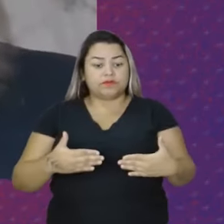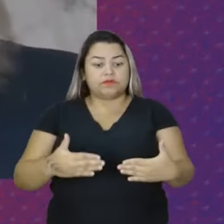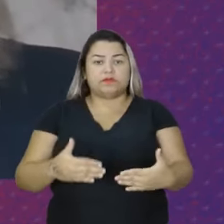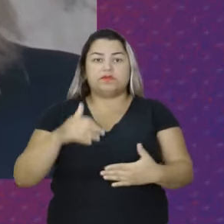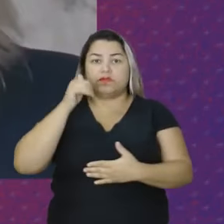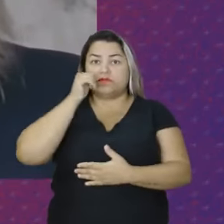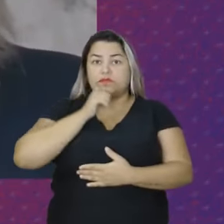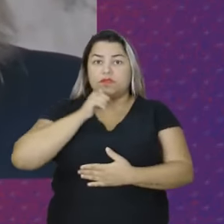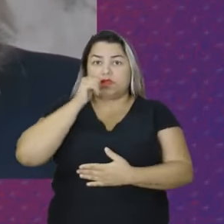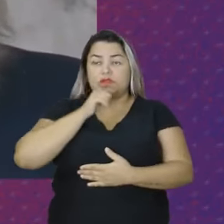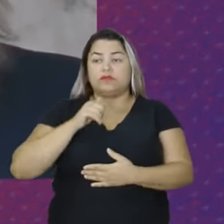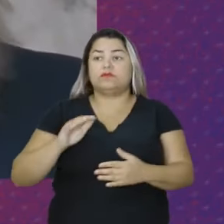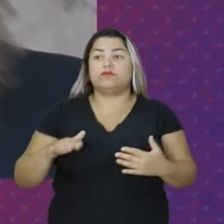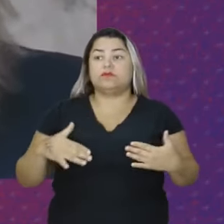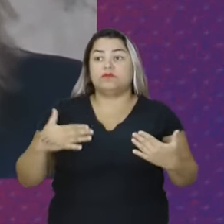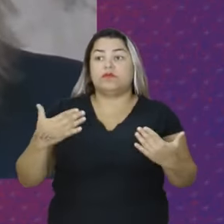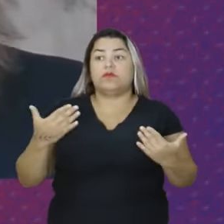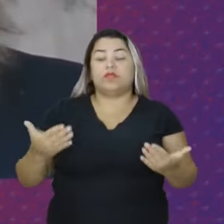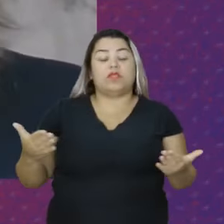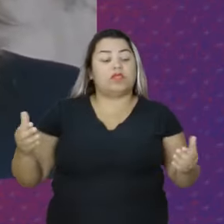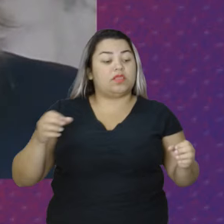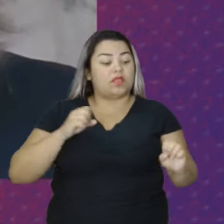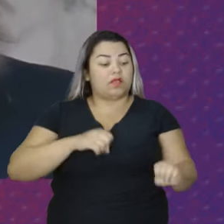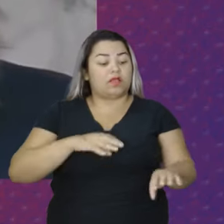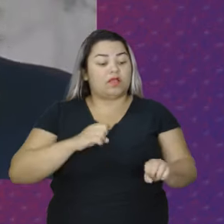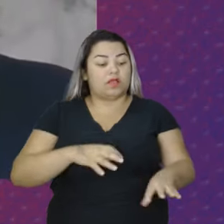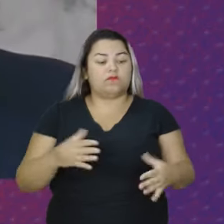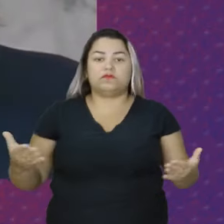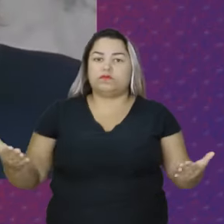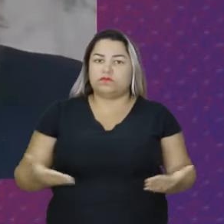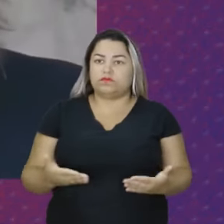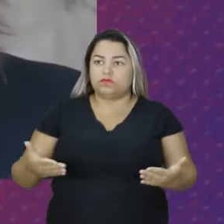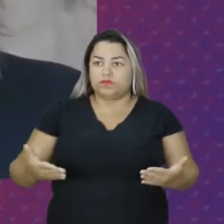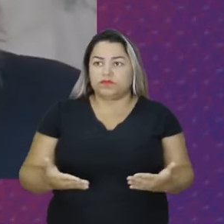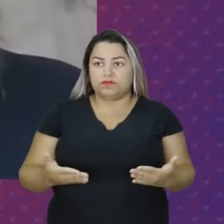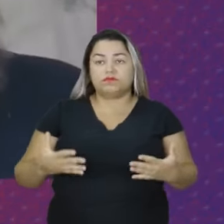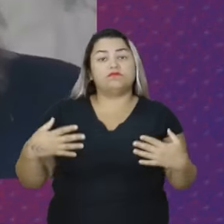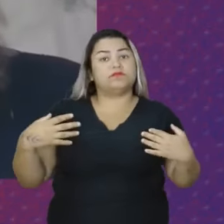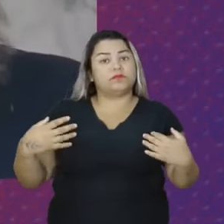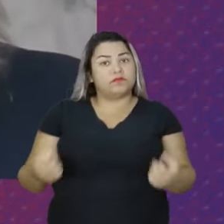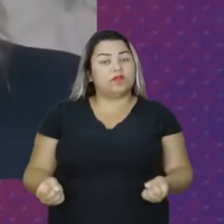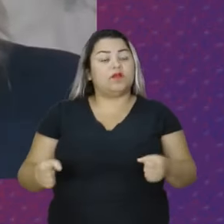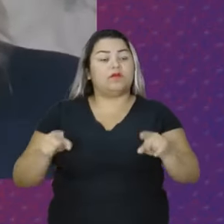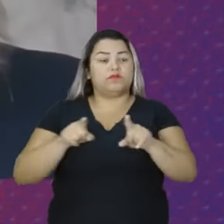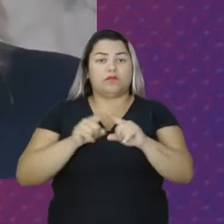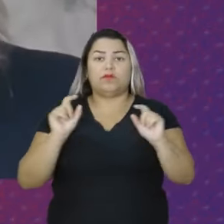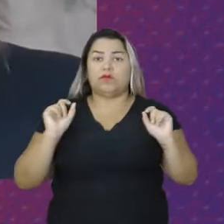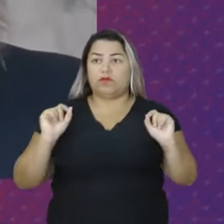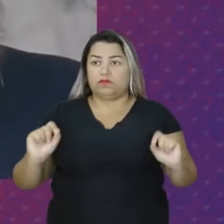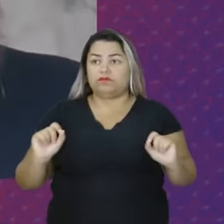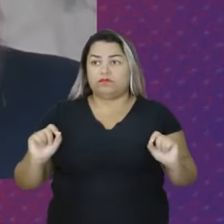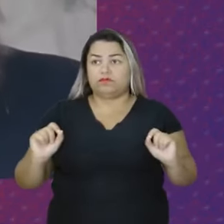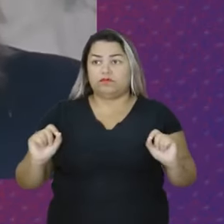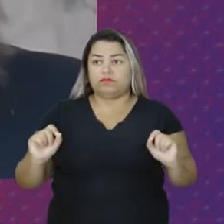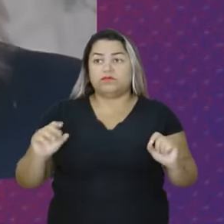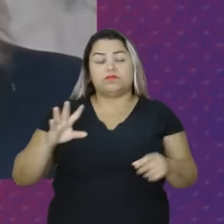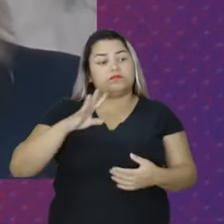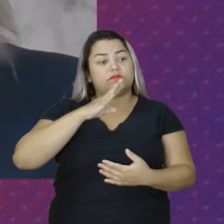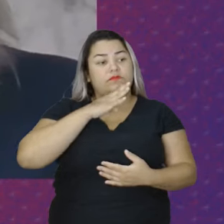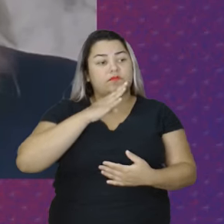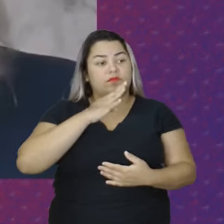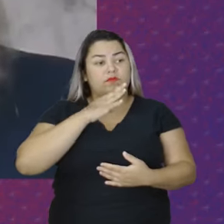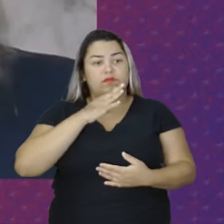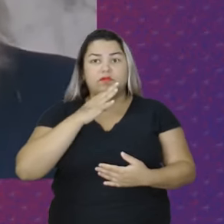Mulheres E na aula de hoje nós vamos nos dedicar a conhecer